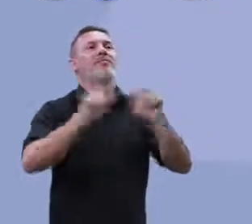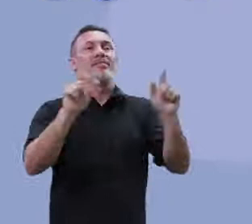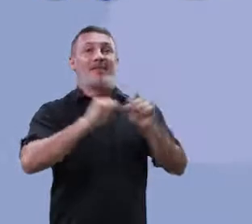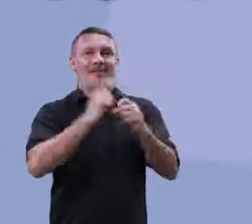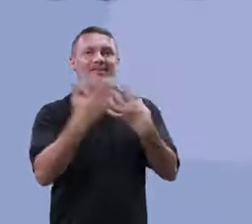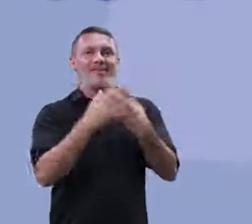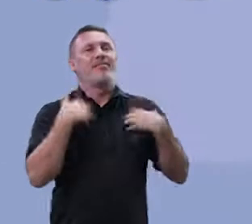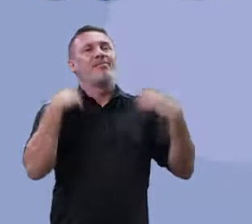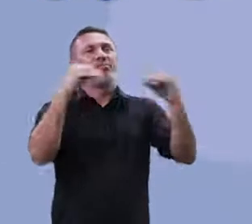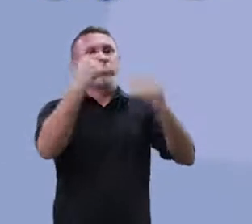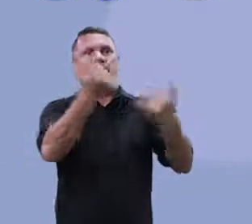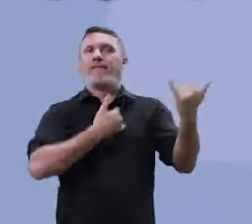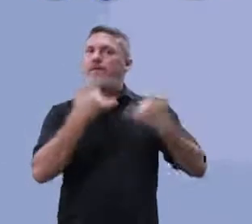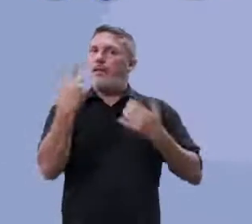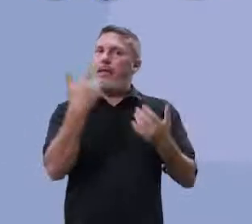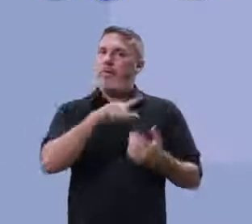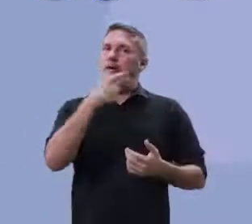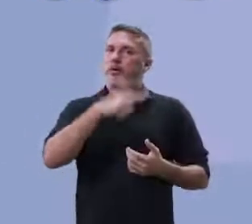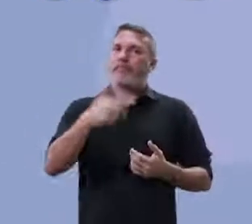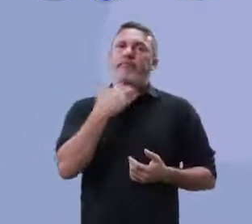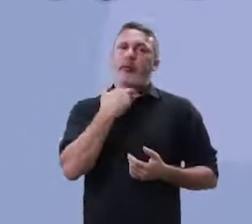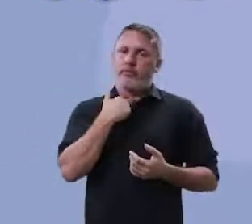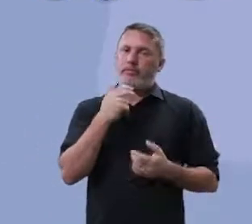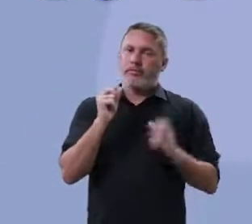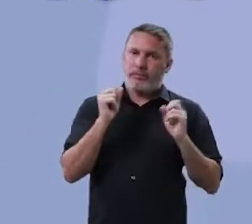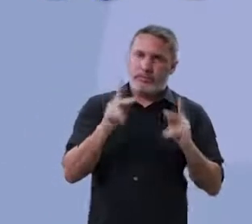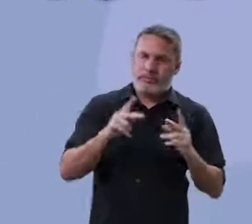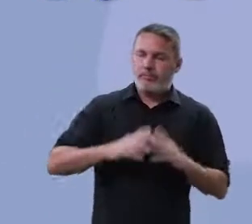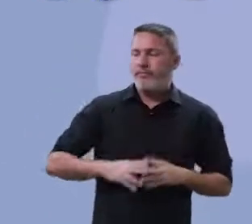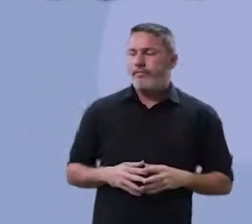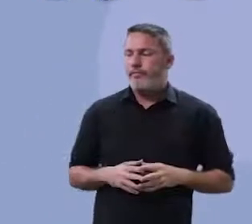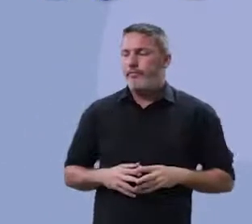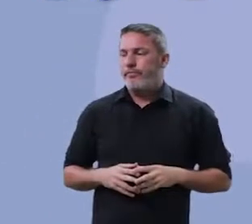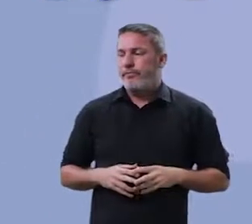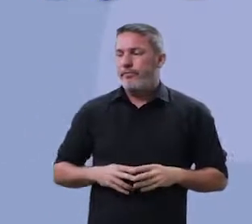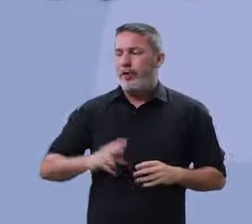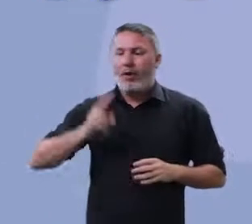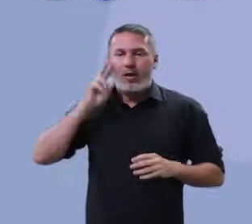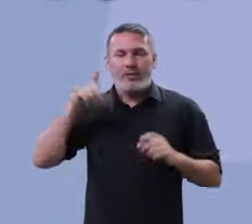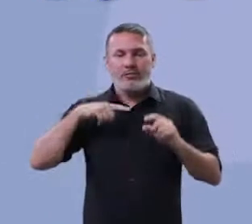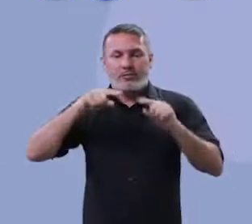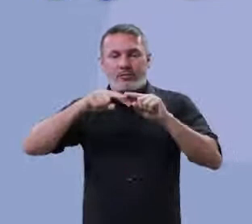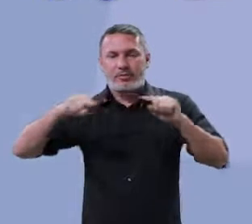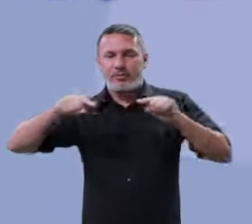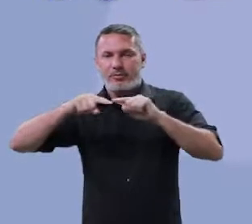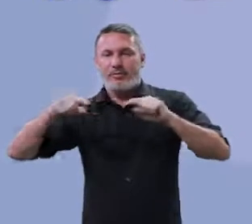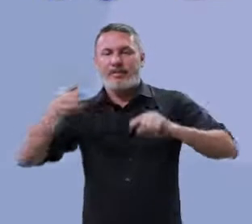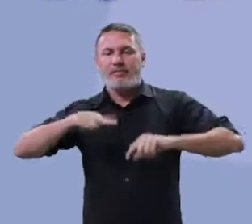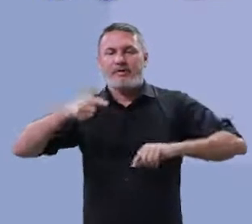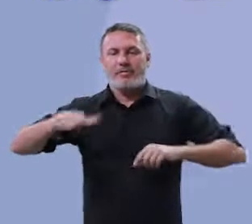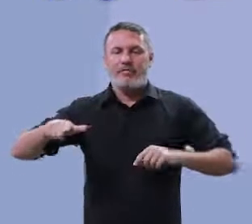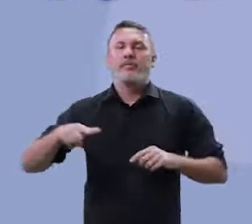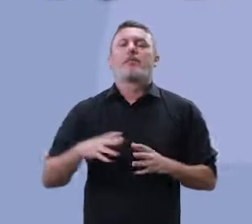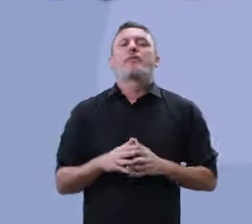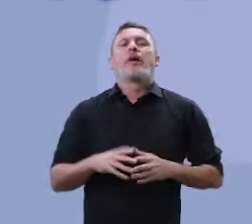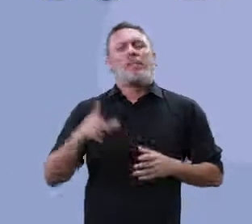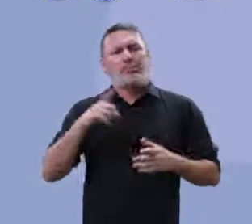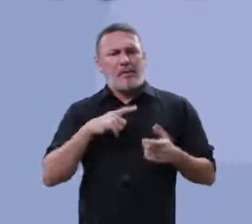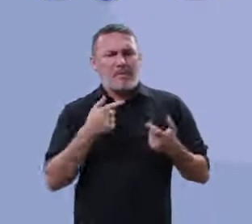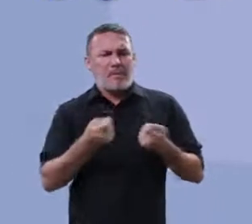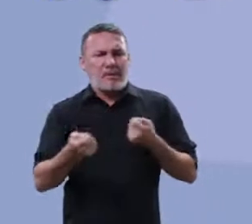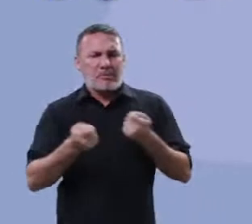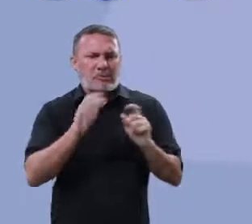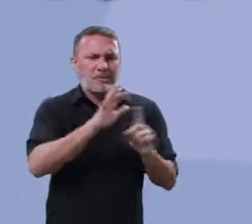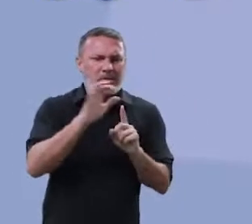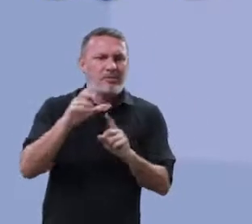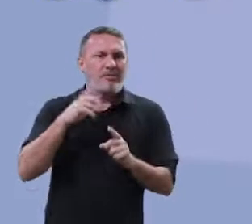acusar essas duas palavras ali que foram repetidas. Ok? Mas olha lá, Tal manipulação é exercida